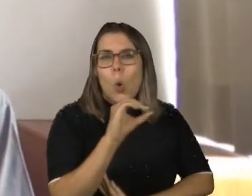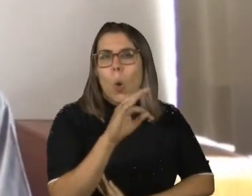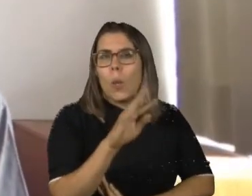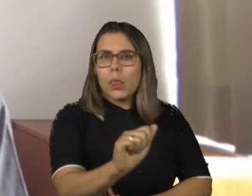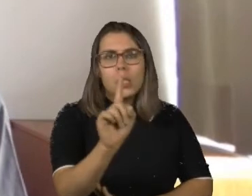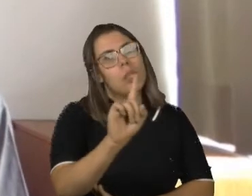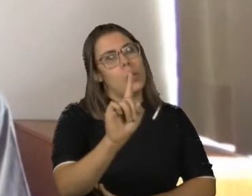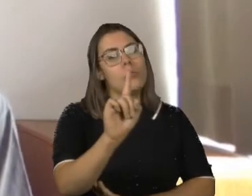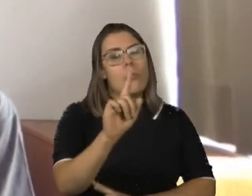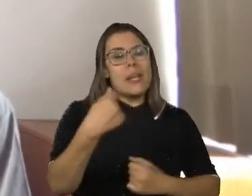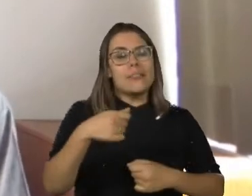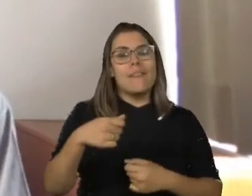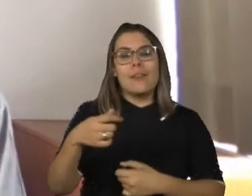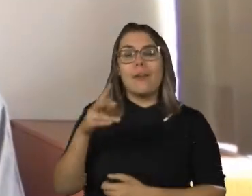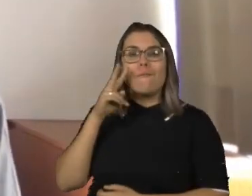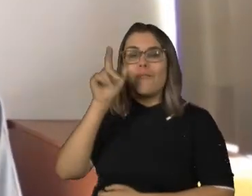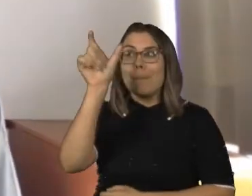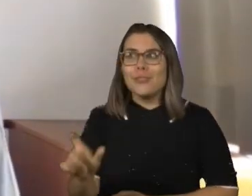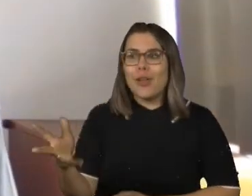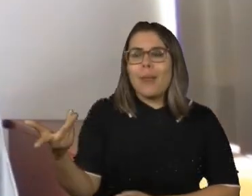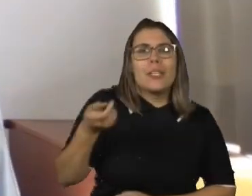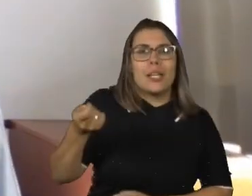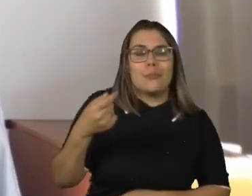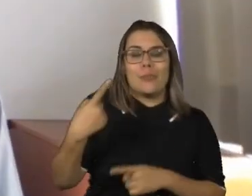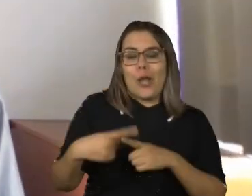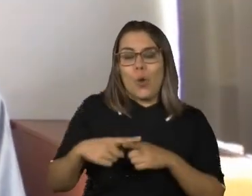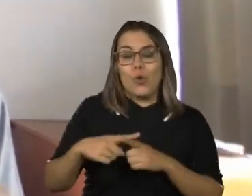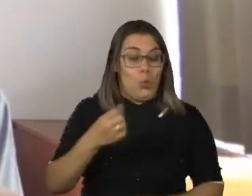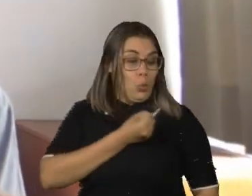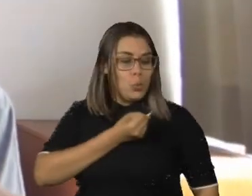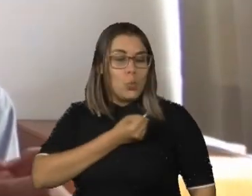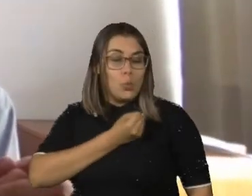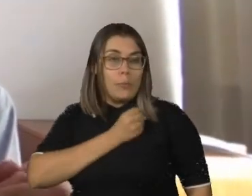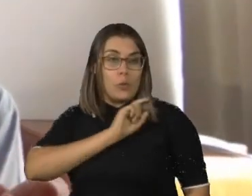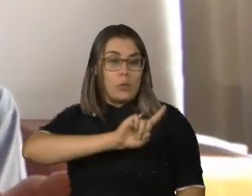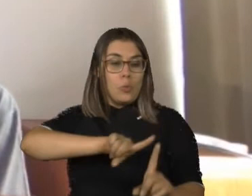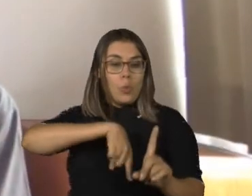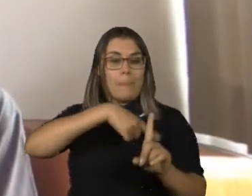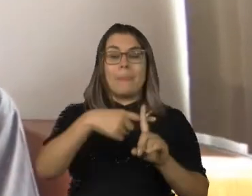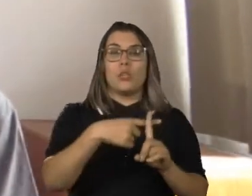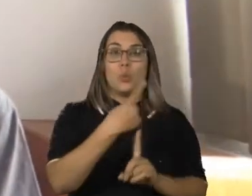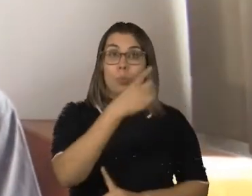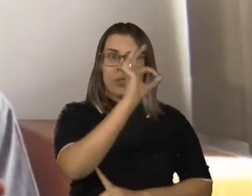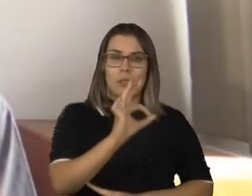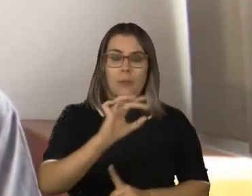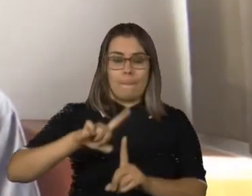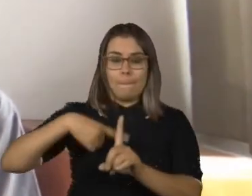o número de pessoas com deficiência que estão empregadas passe de 1% para pelo menos